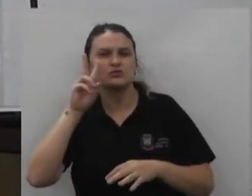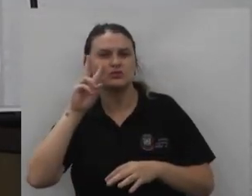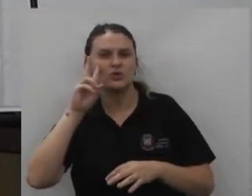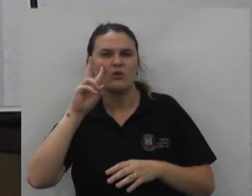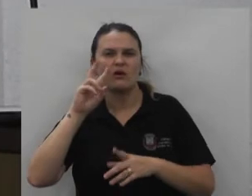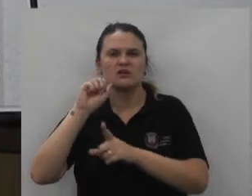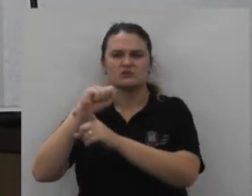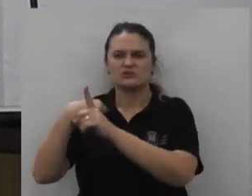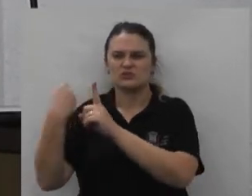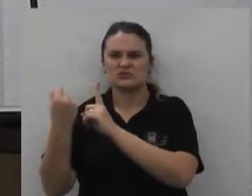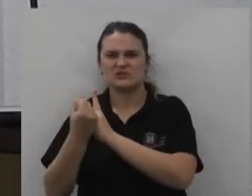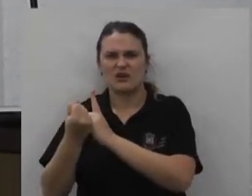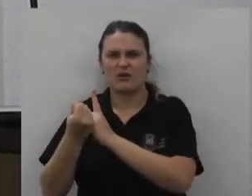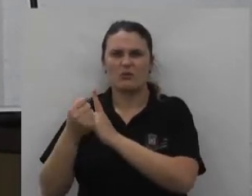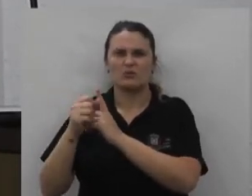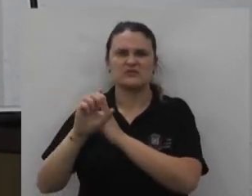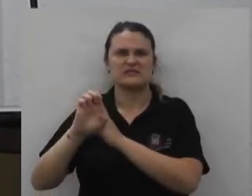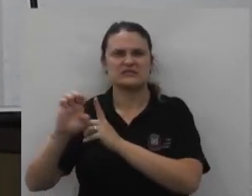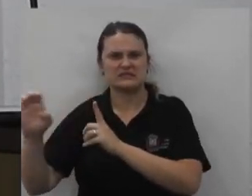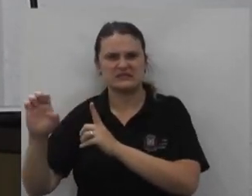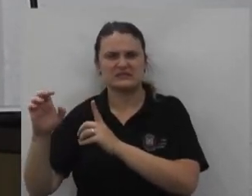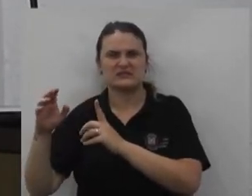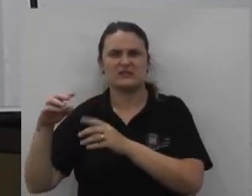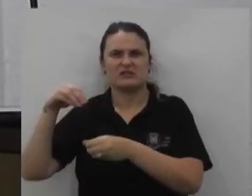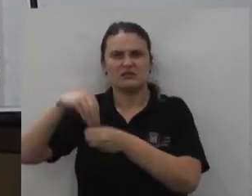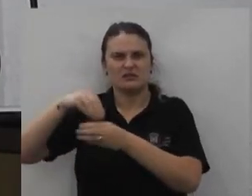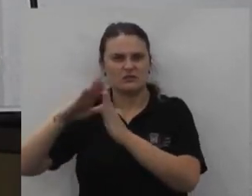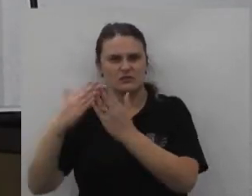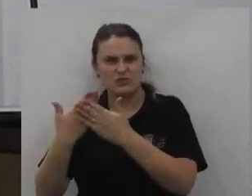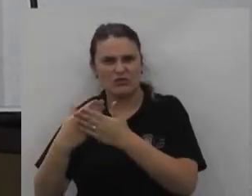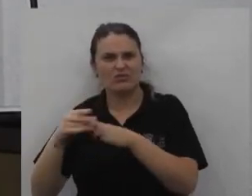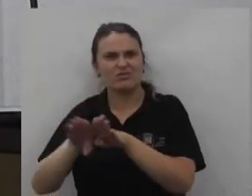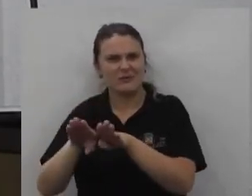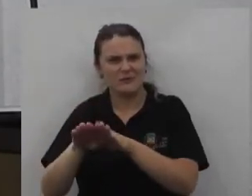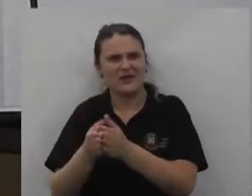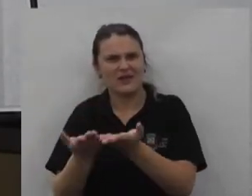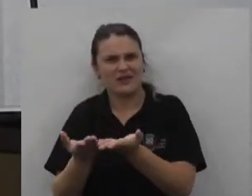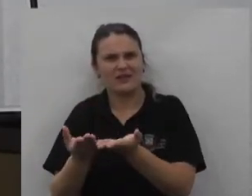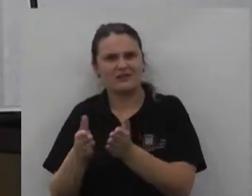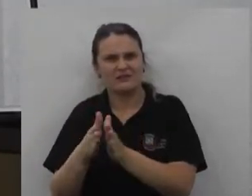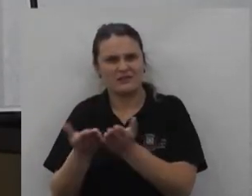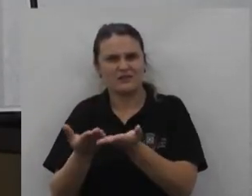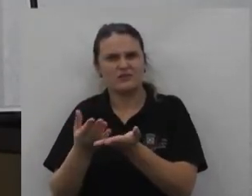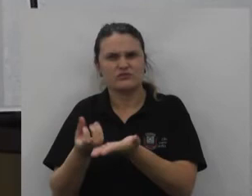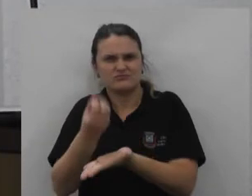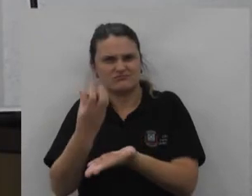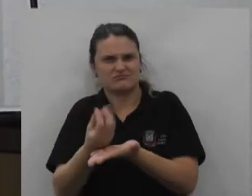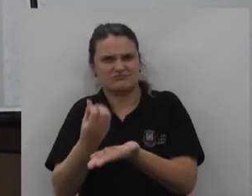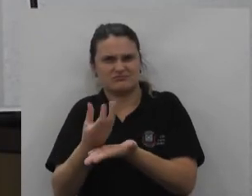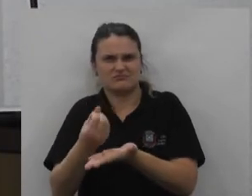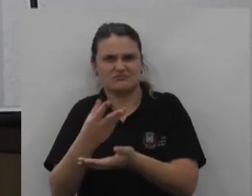socialista de esquerda nas escolas e nos livros pedagógicos